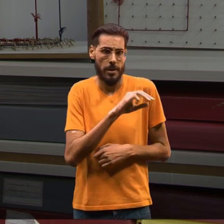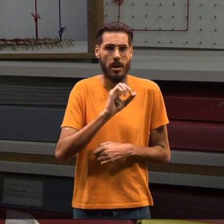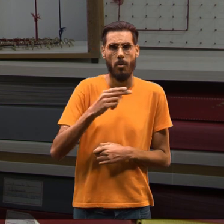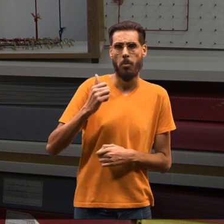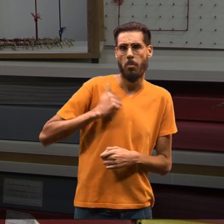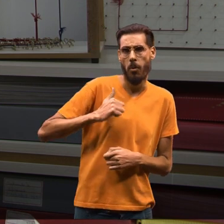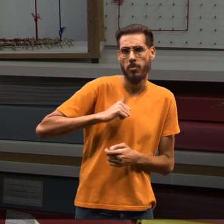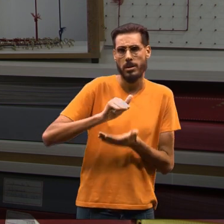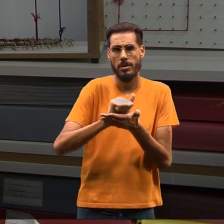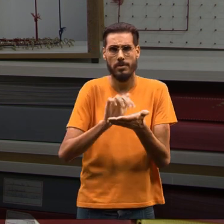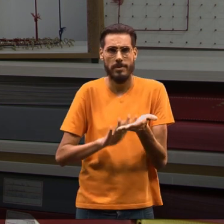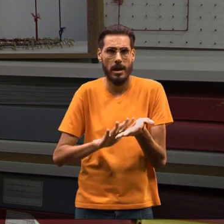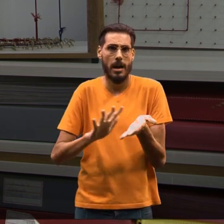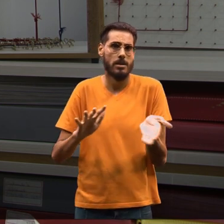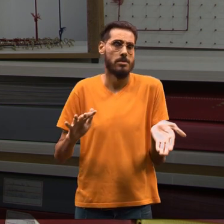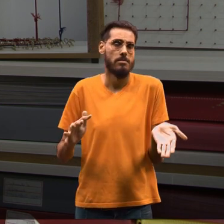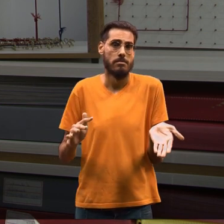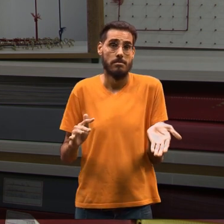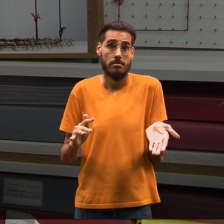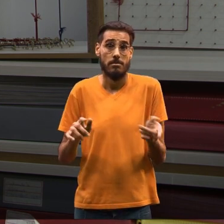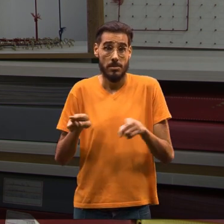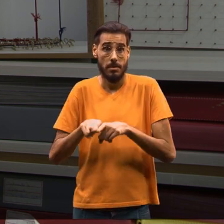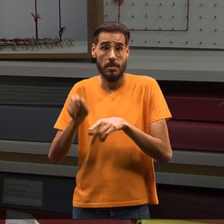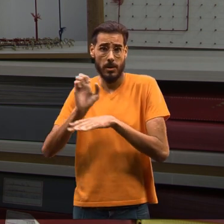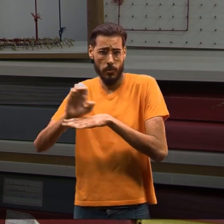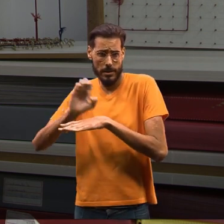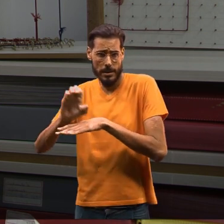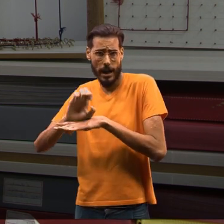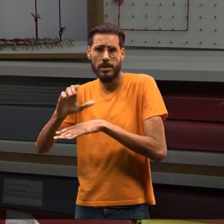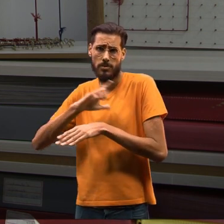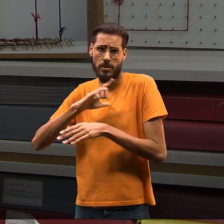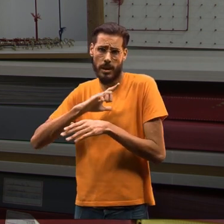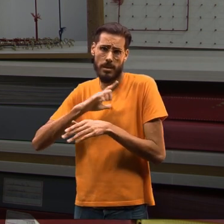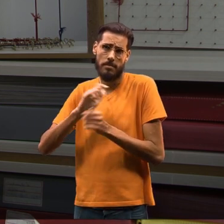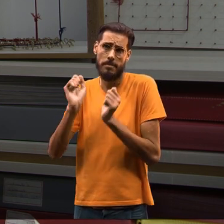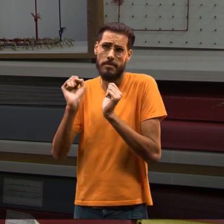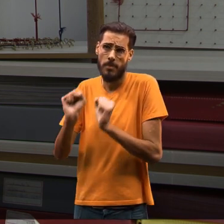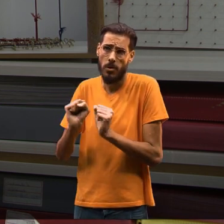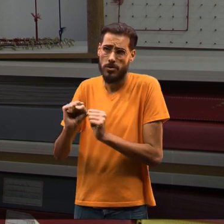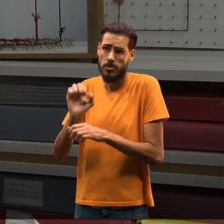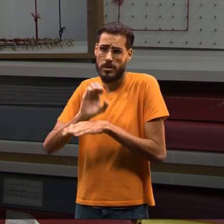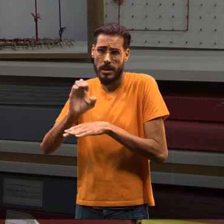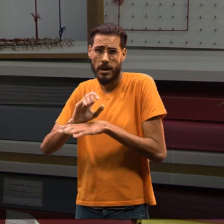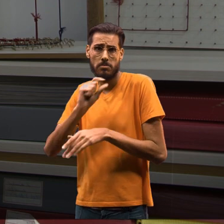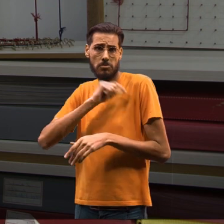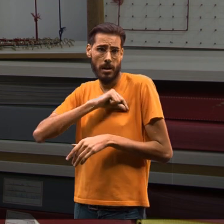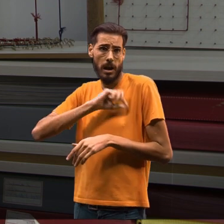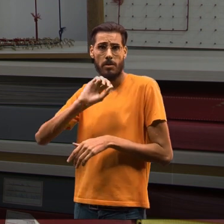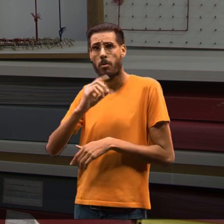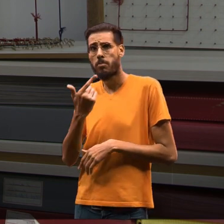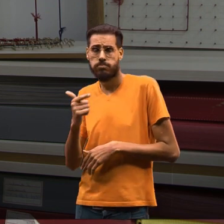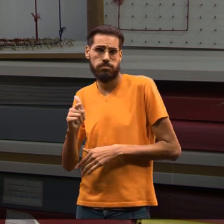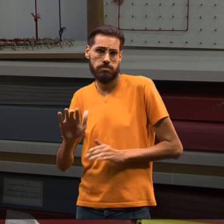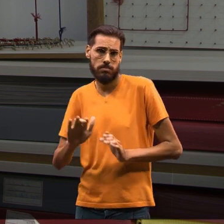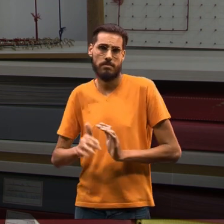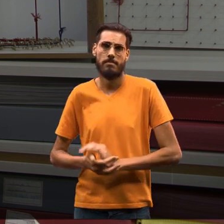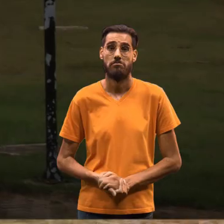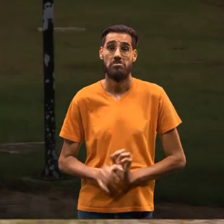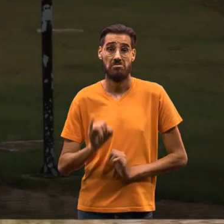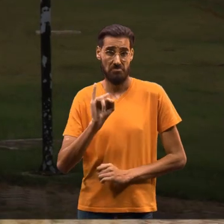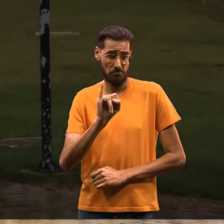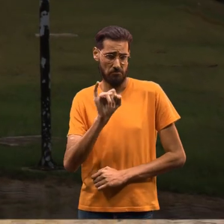bolsas de atividade e estágio também é possível, ele ter tanto remunerado quanto não